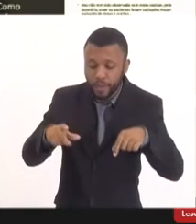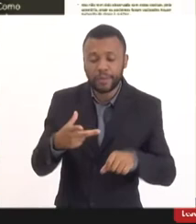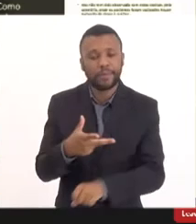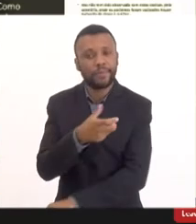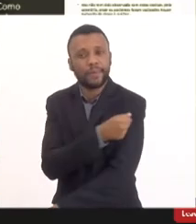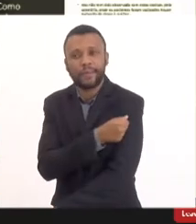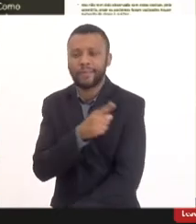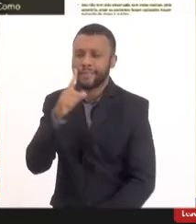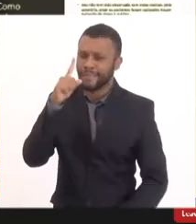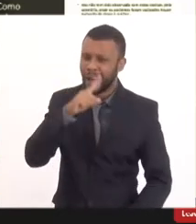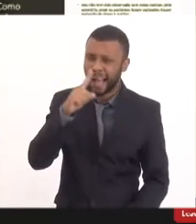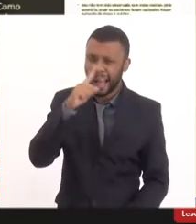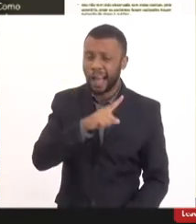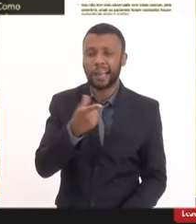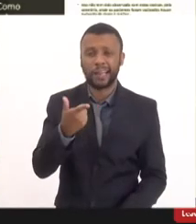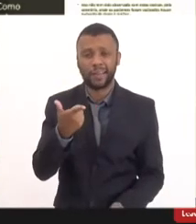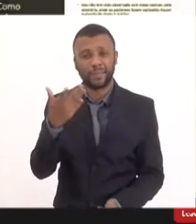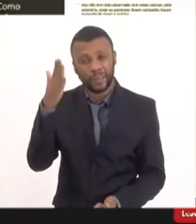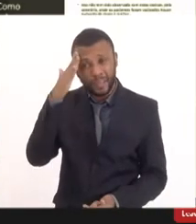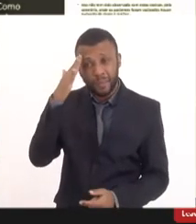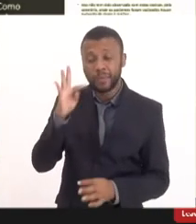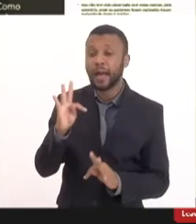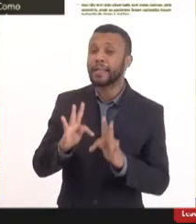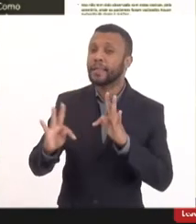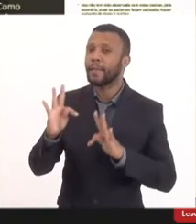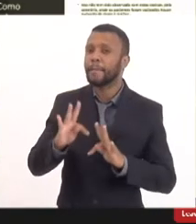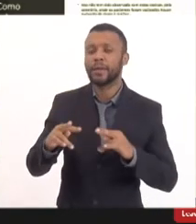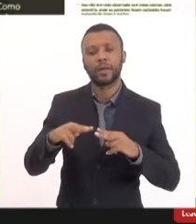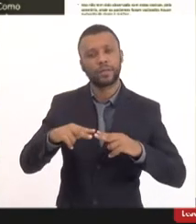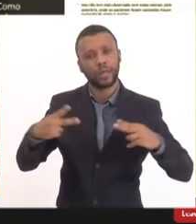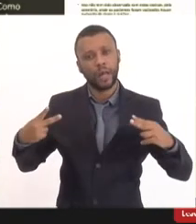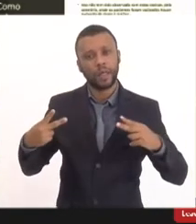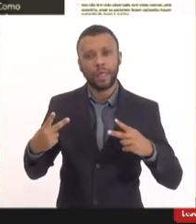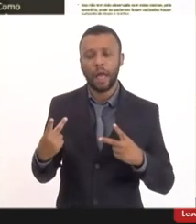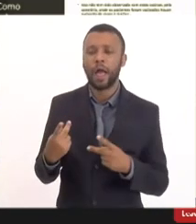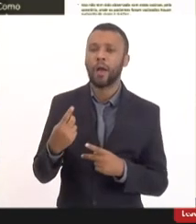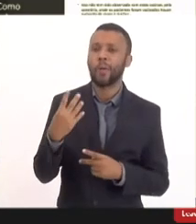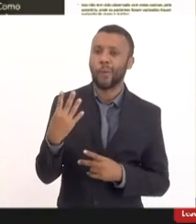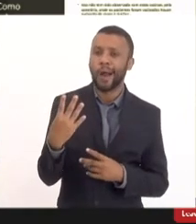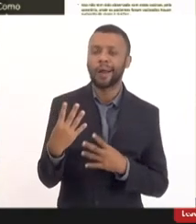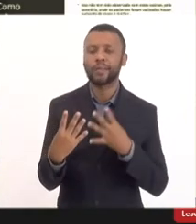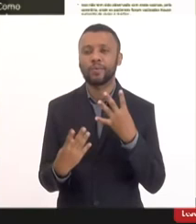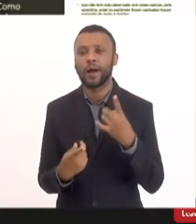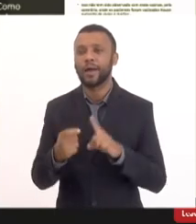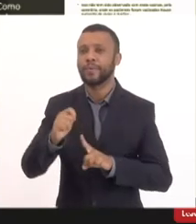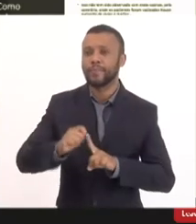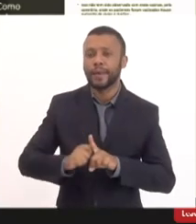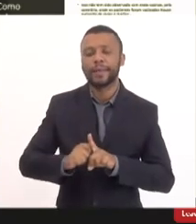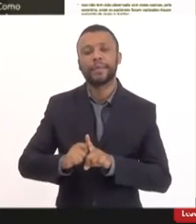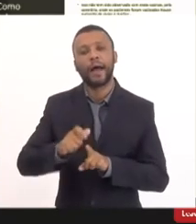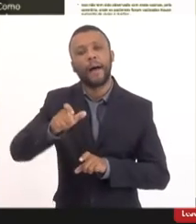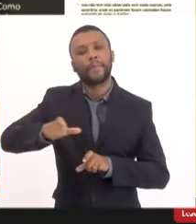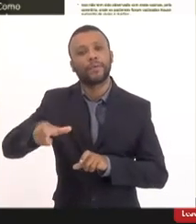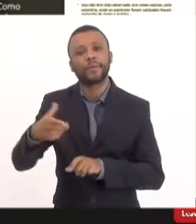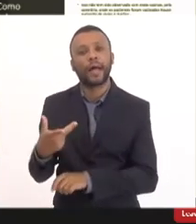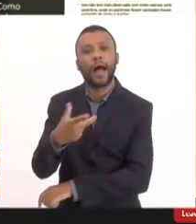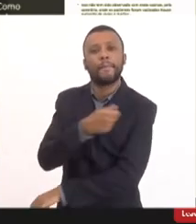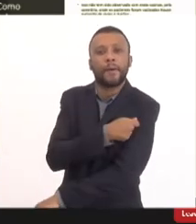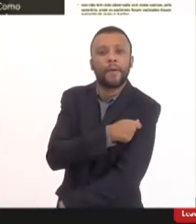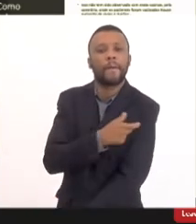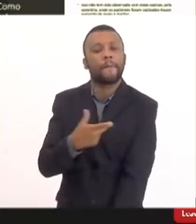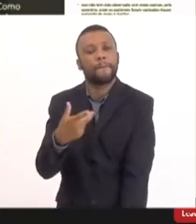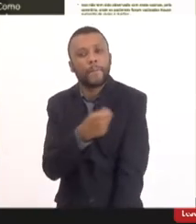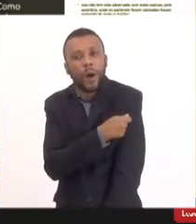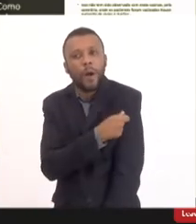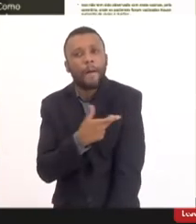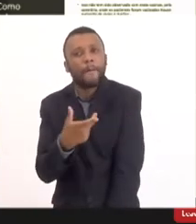viram que a terapia genética é um atrás do outro de quatro em quatro meses a pessoa está recebendo recebendo o que? está recebendo